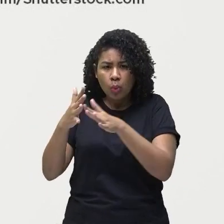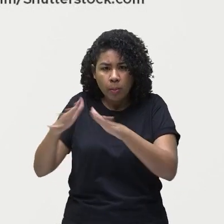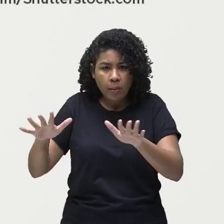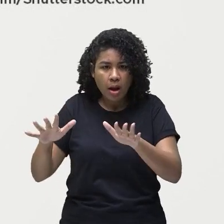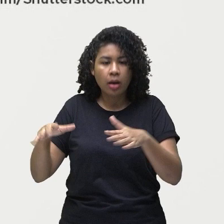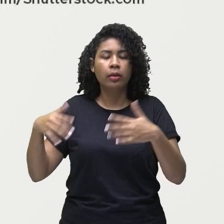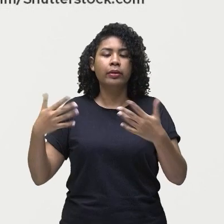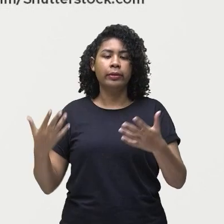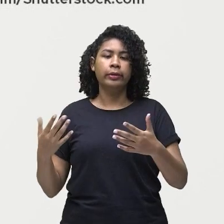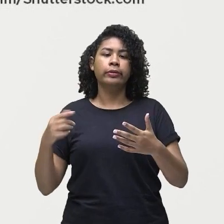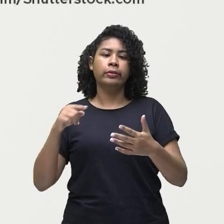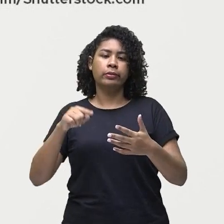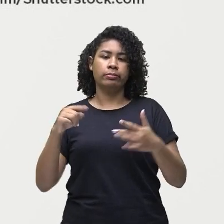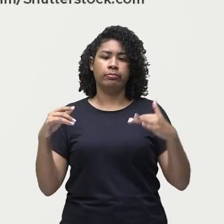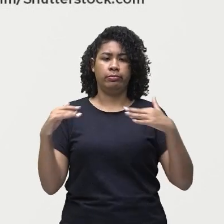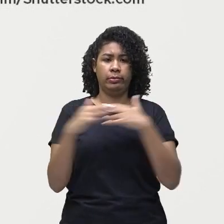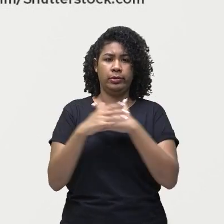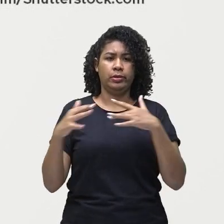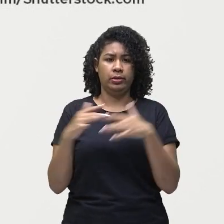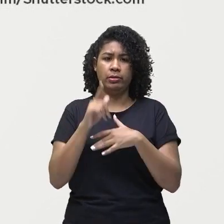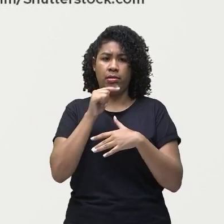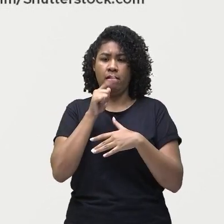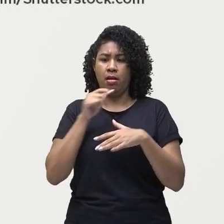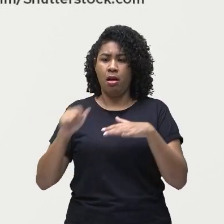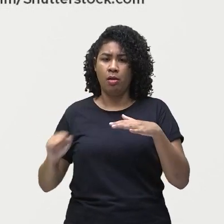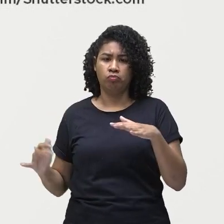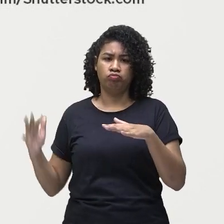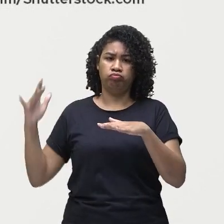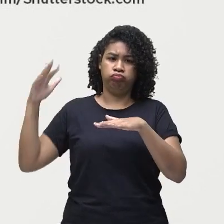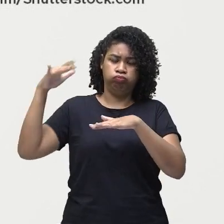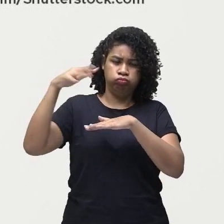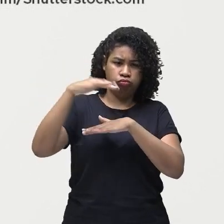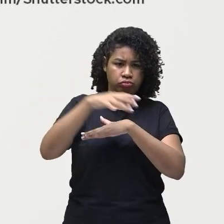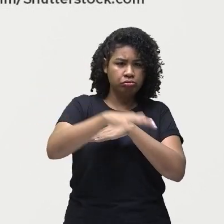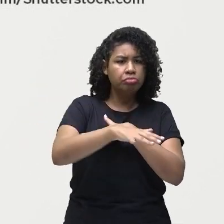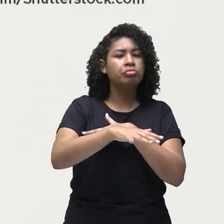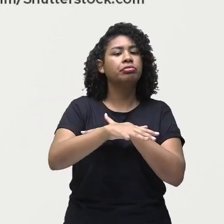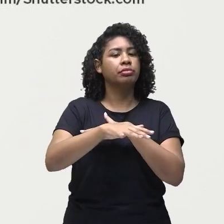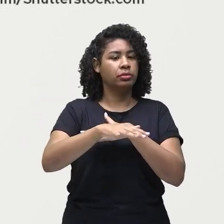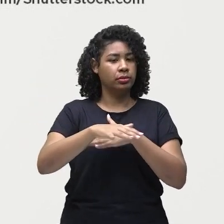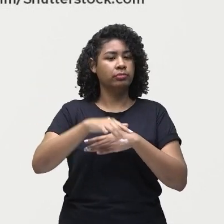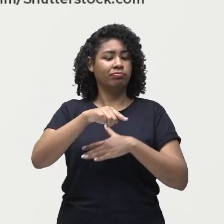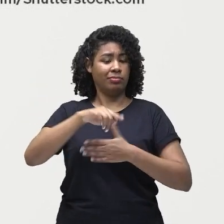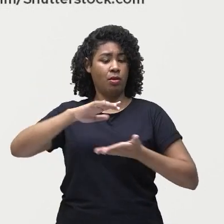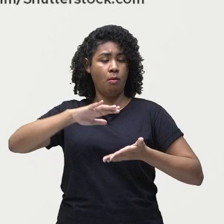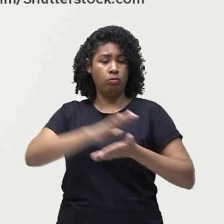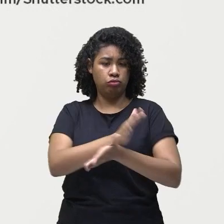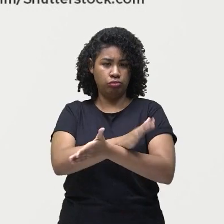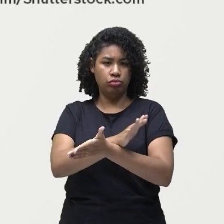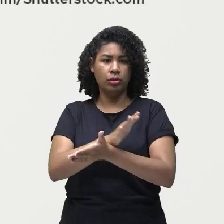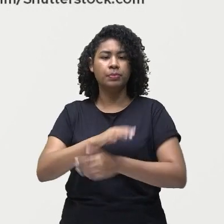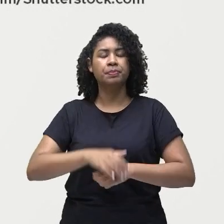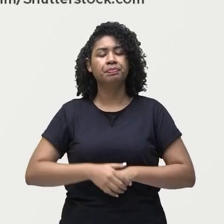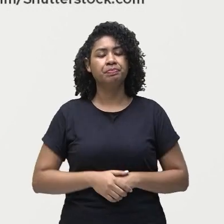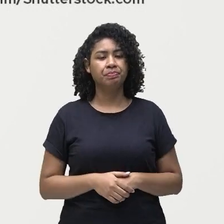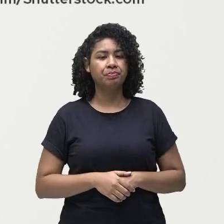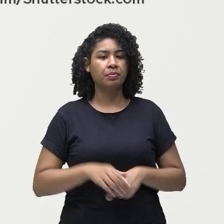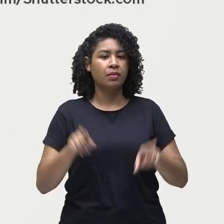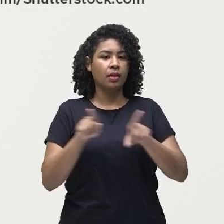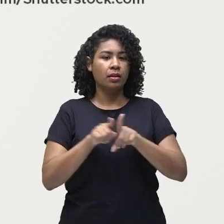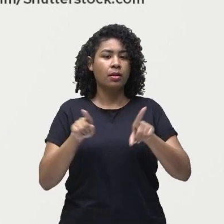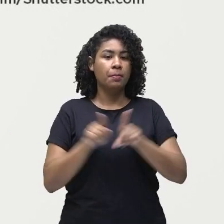a gente está falando daquelas cidades mais próximas à praia próximas aos oceanos e também a